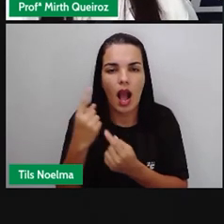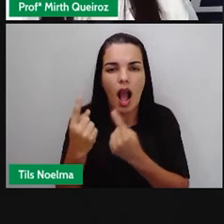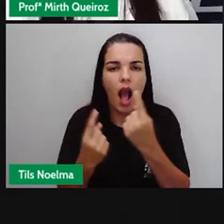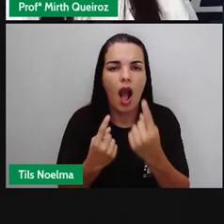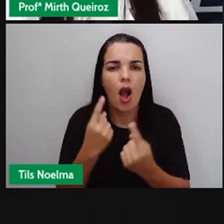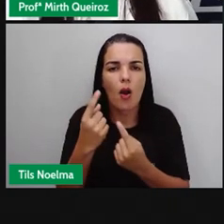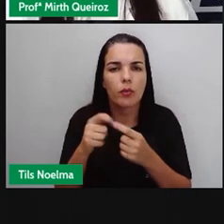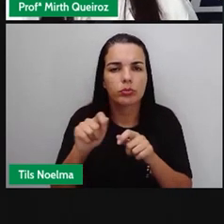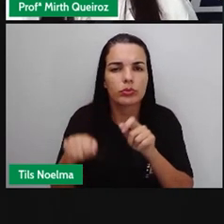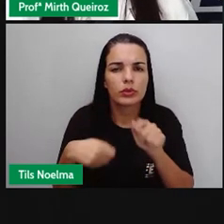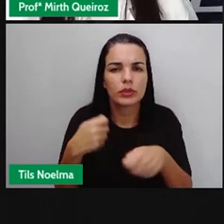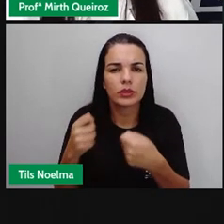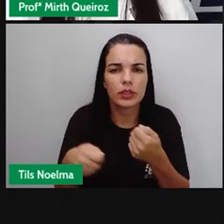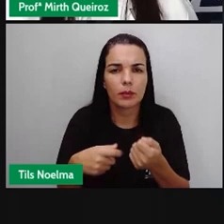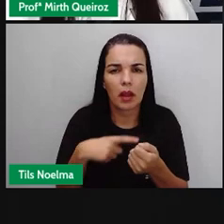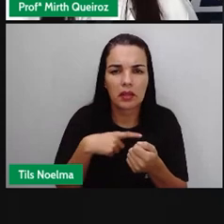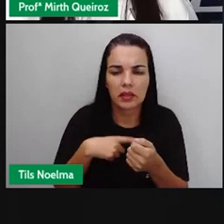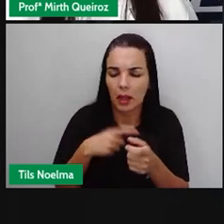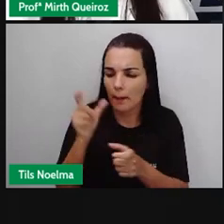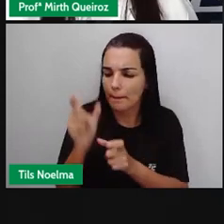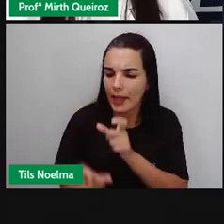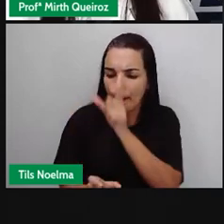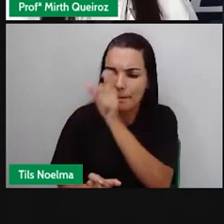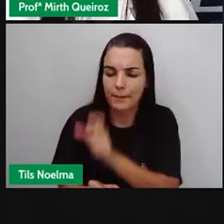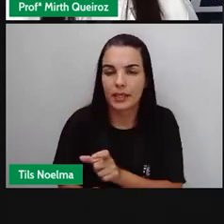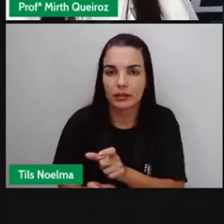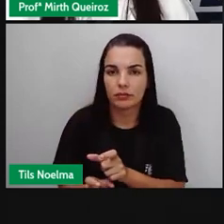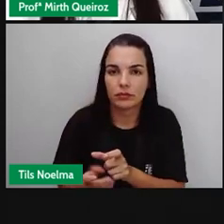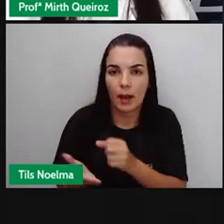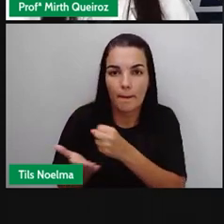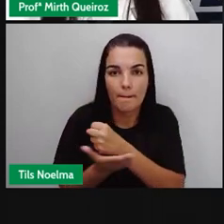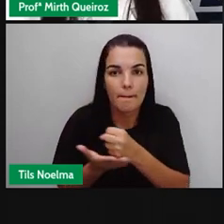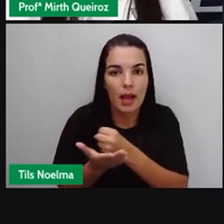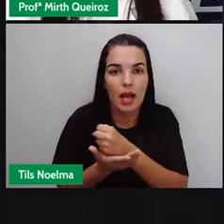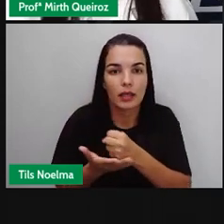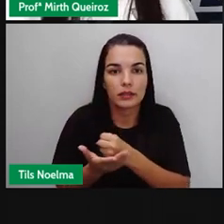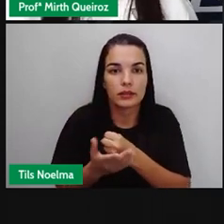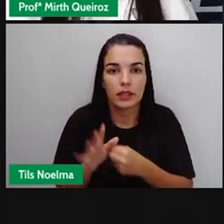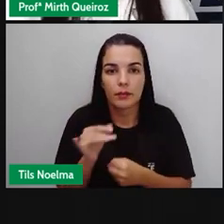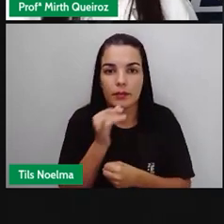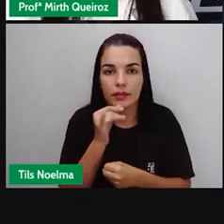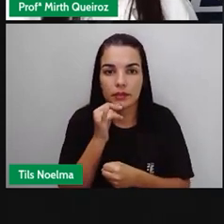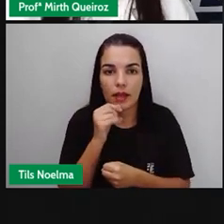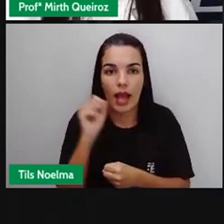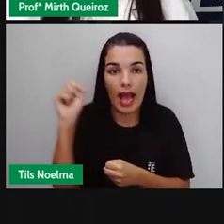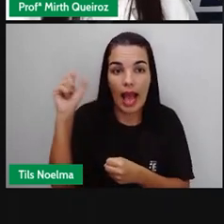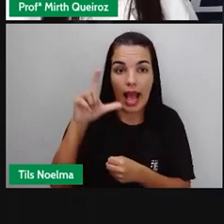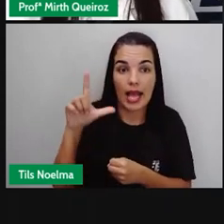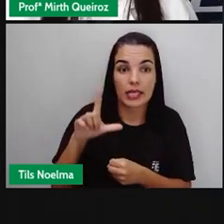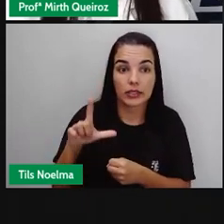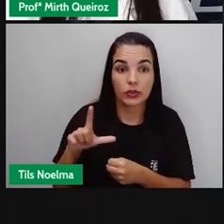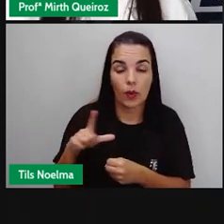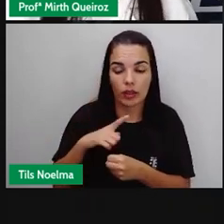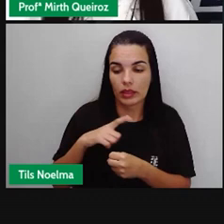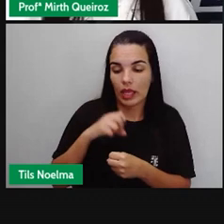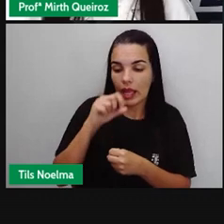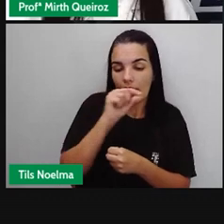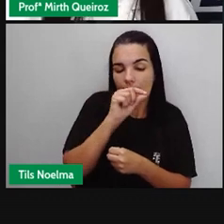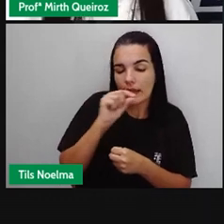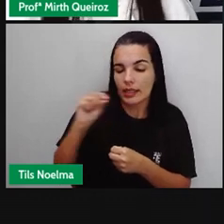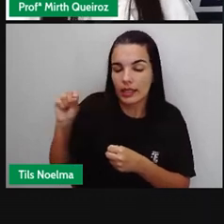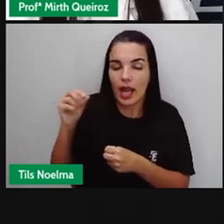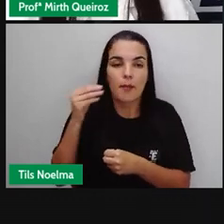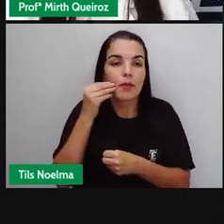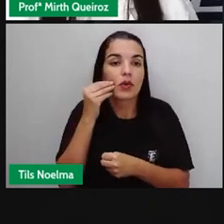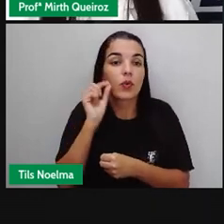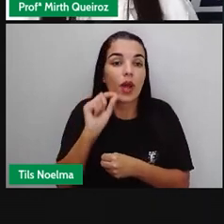Alguns desses símbolos, eles apresentam padronizações. Como o azul para representar a água. No caso, uma linha azul representa